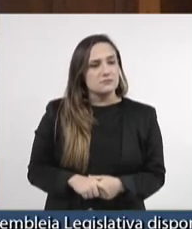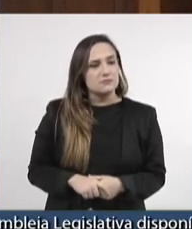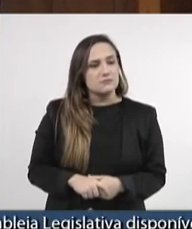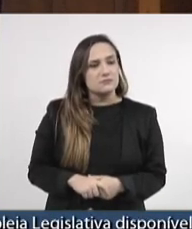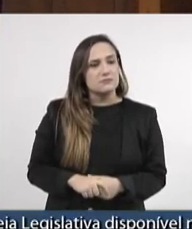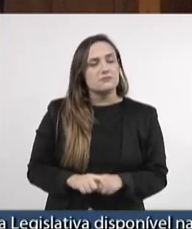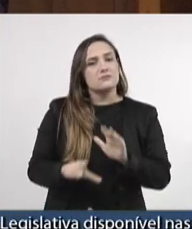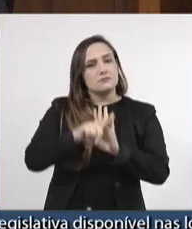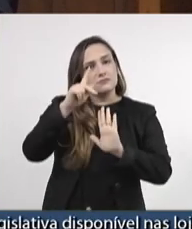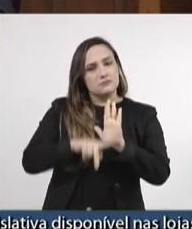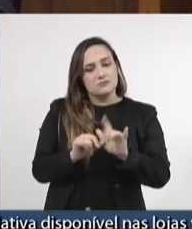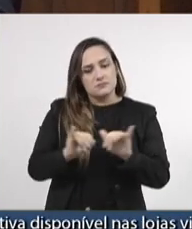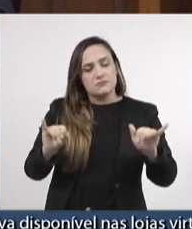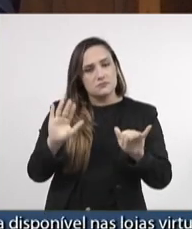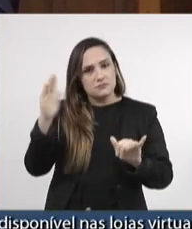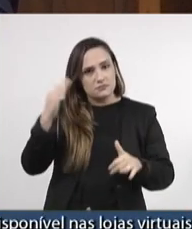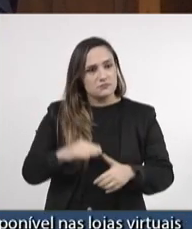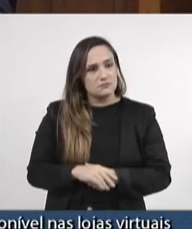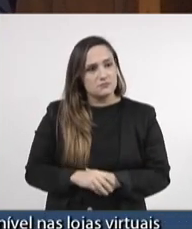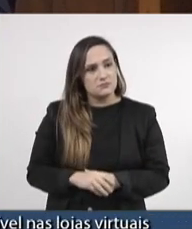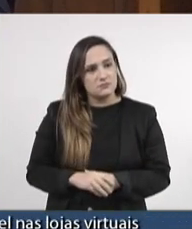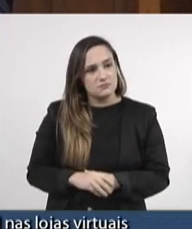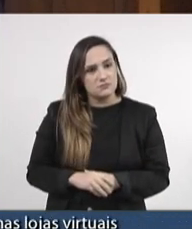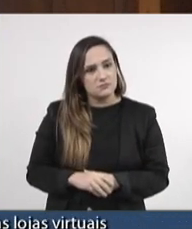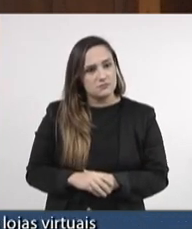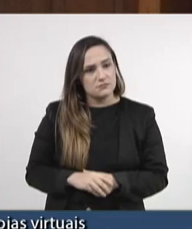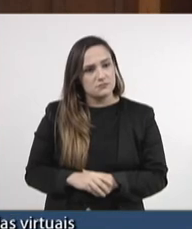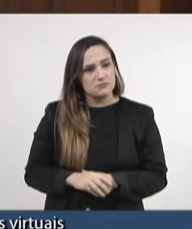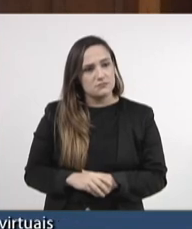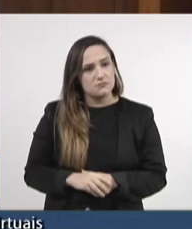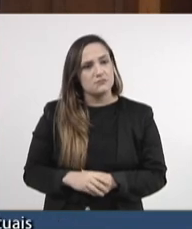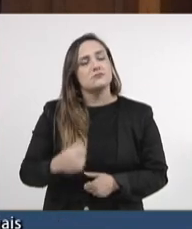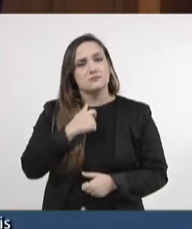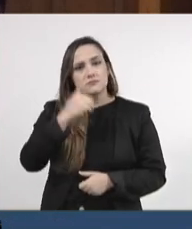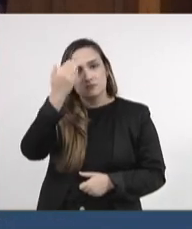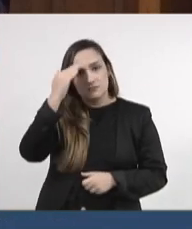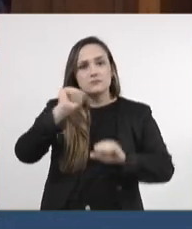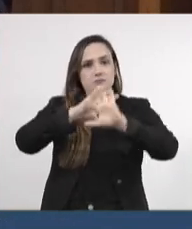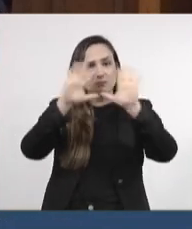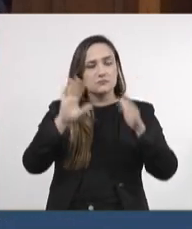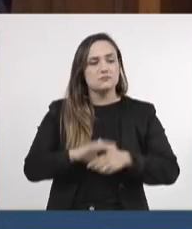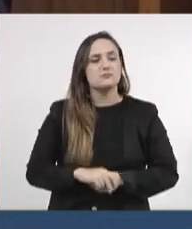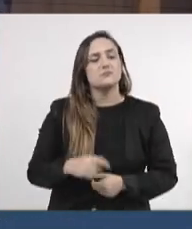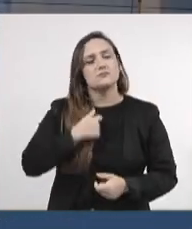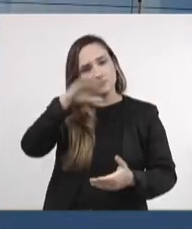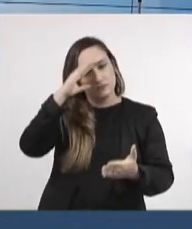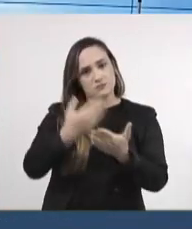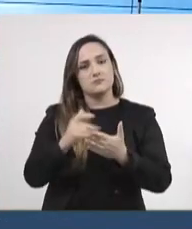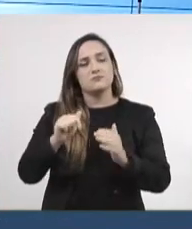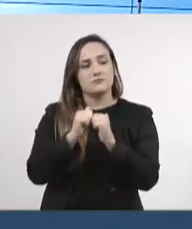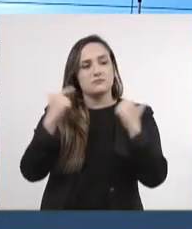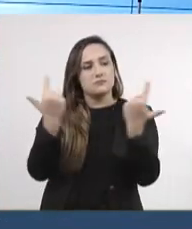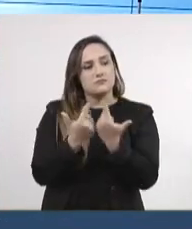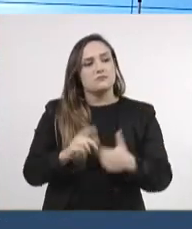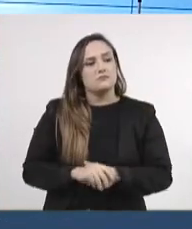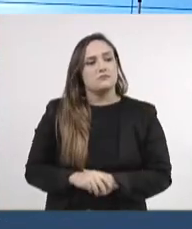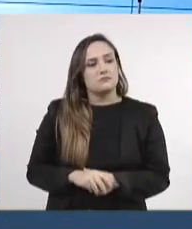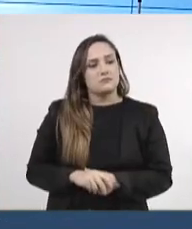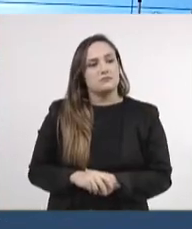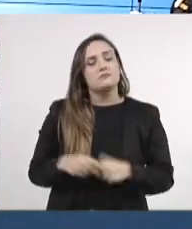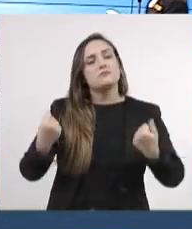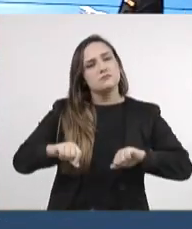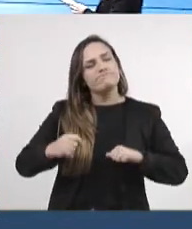das fake news do deputado do PT. Eu entendo e acredito que essa casa deva fazer uma